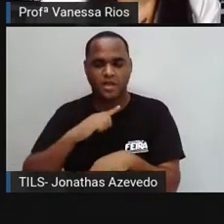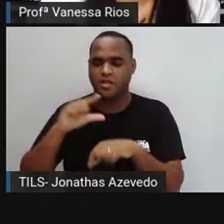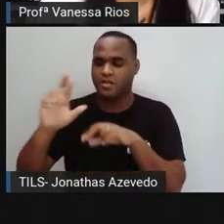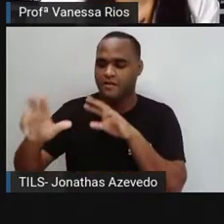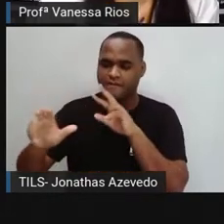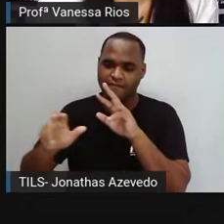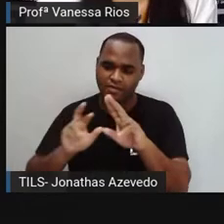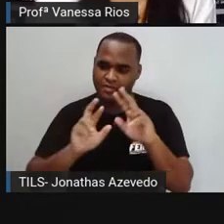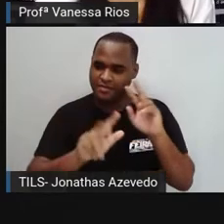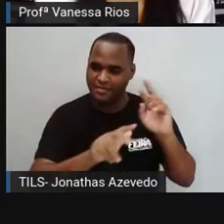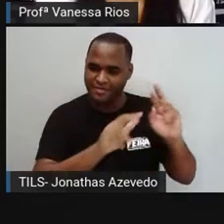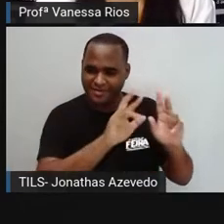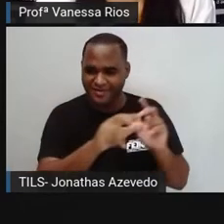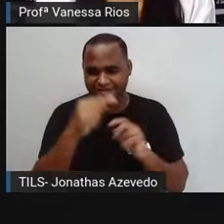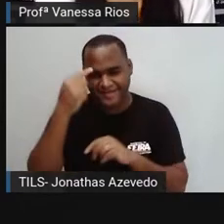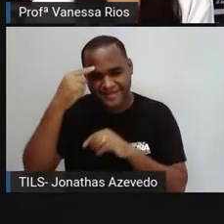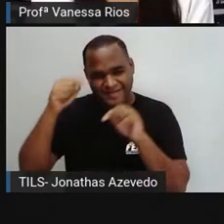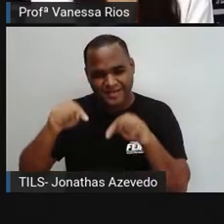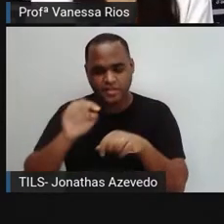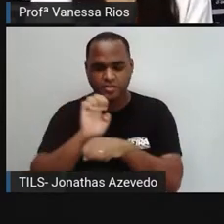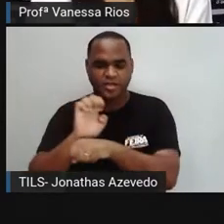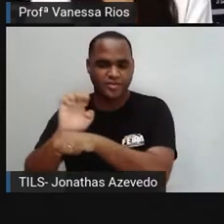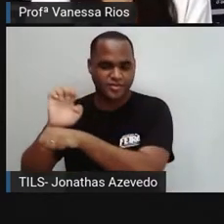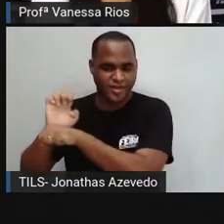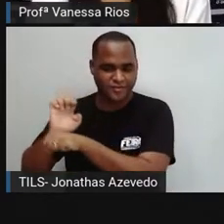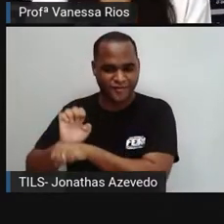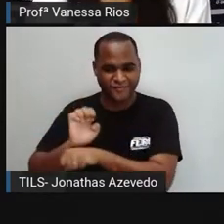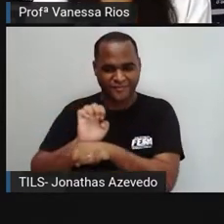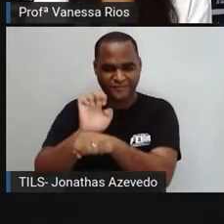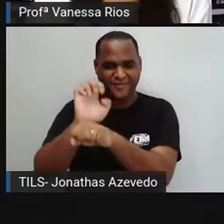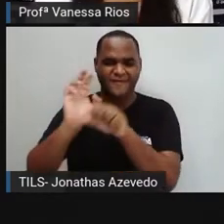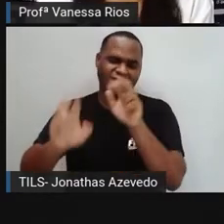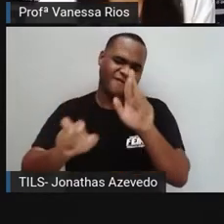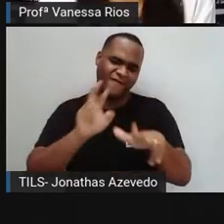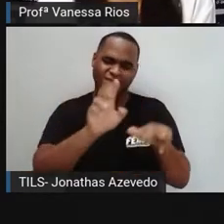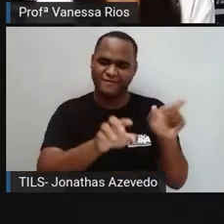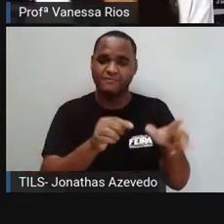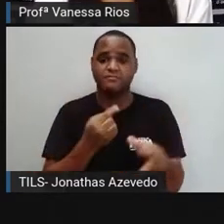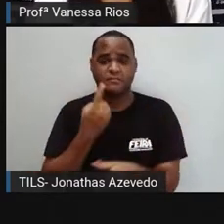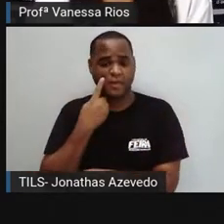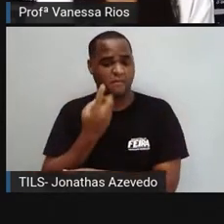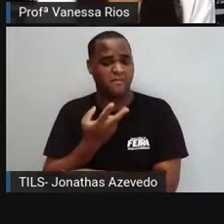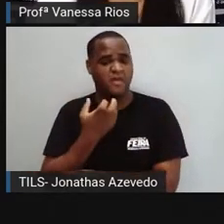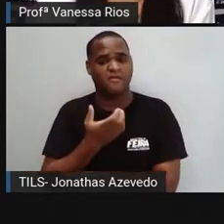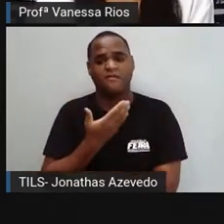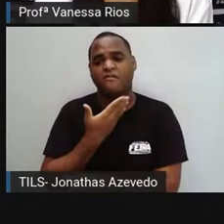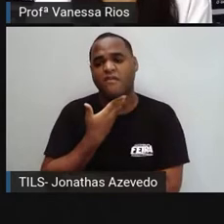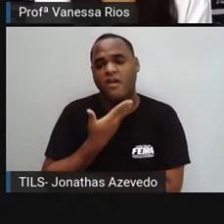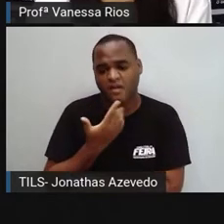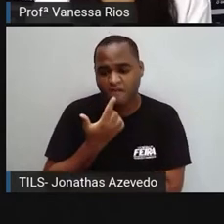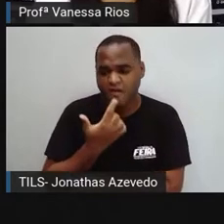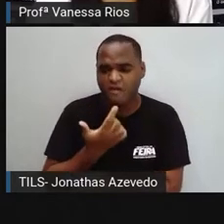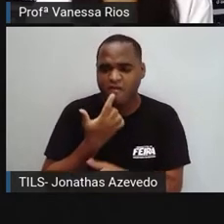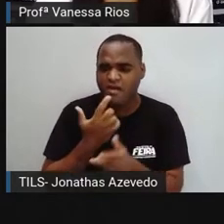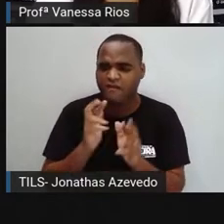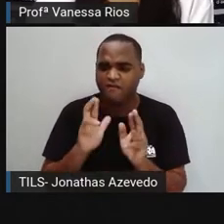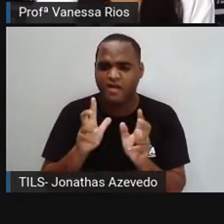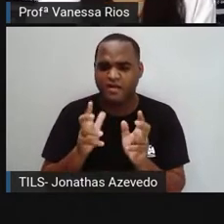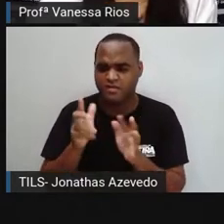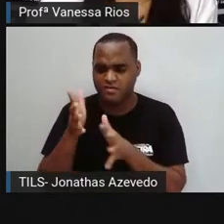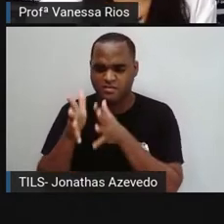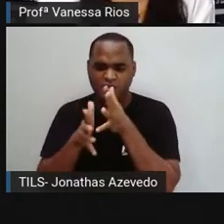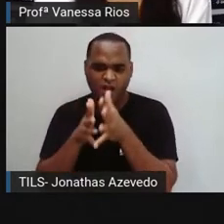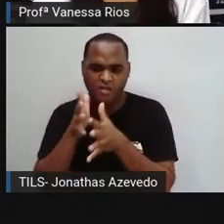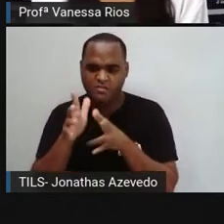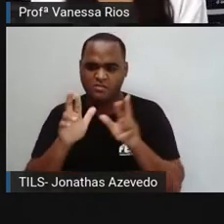No próprio Brasil, que tem aí uma extensão territorial muito grande, a gente já percebe variações relacionadas a